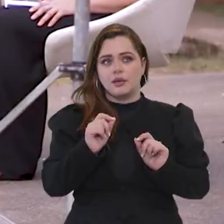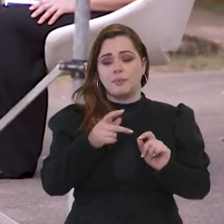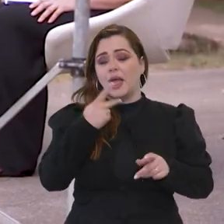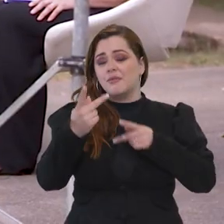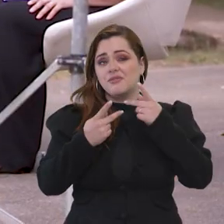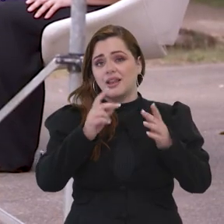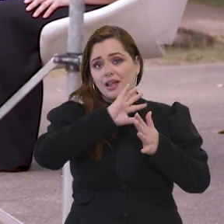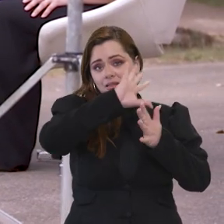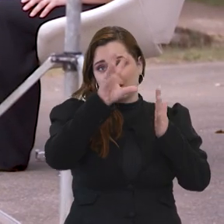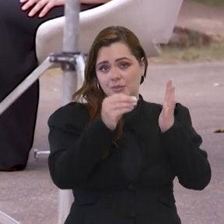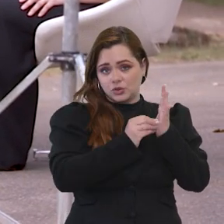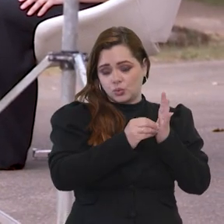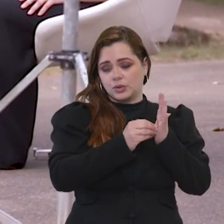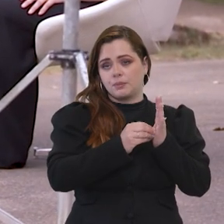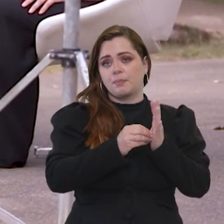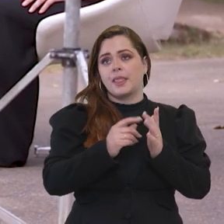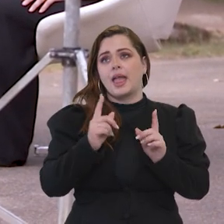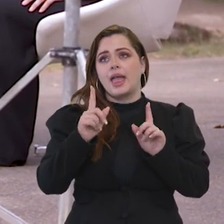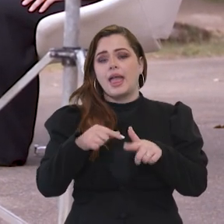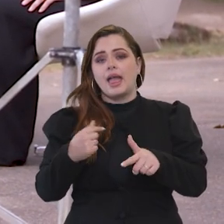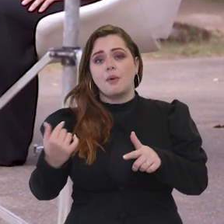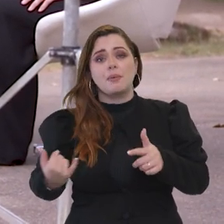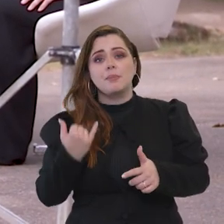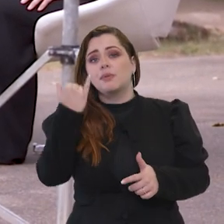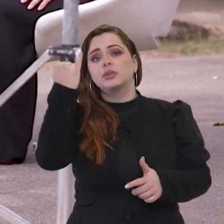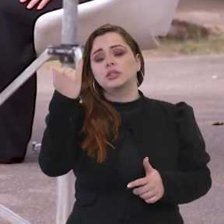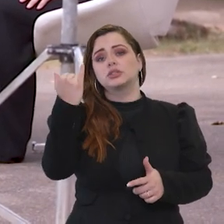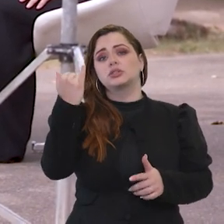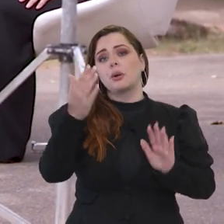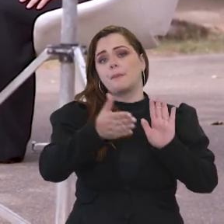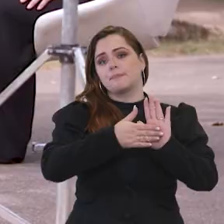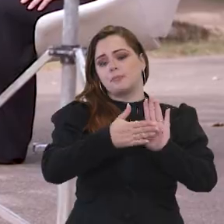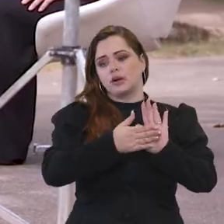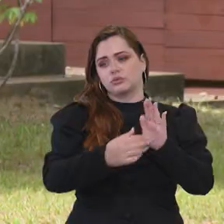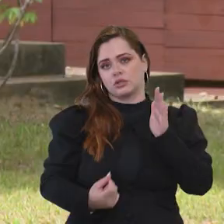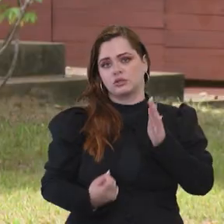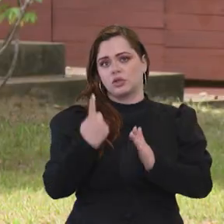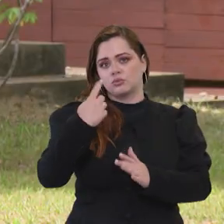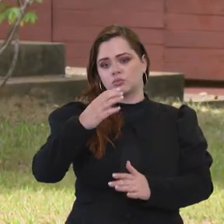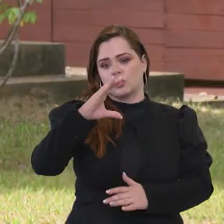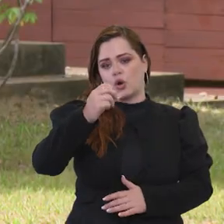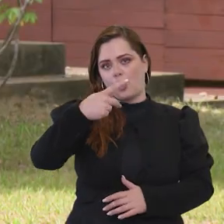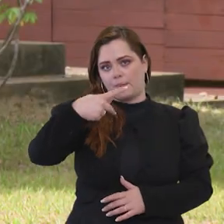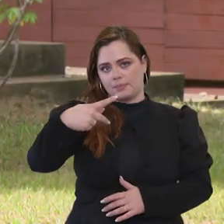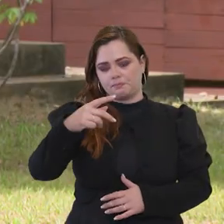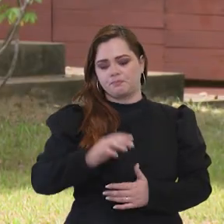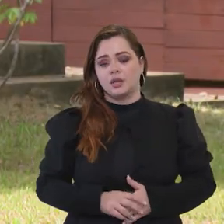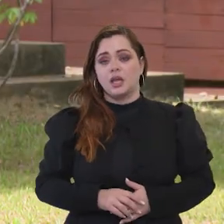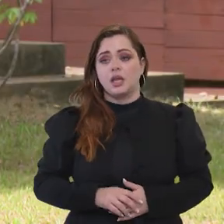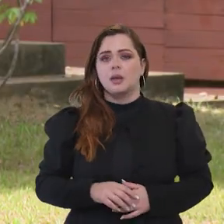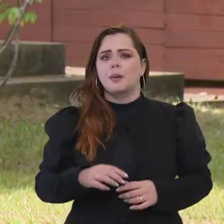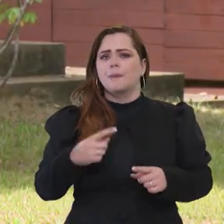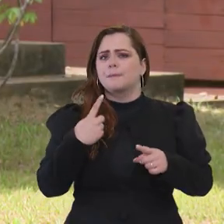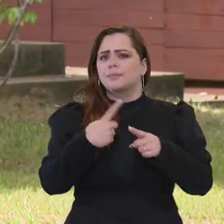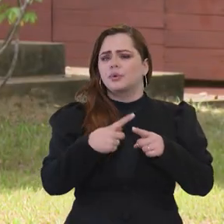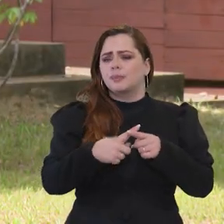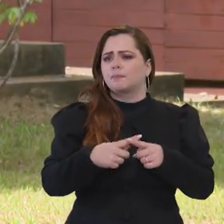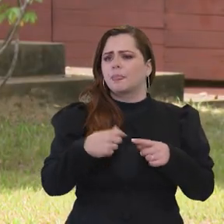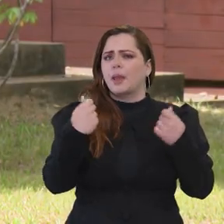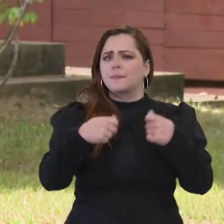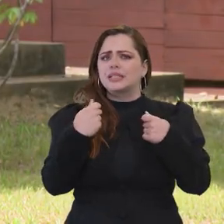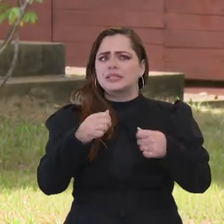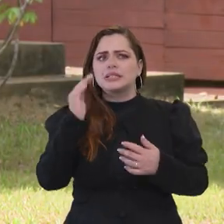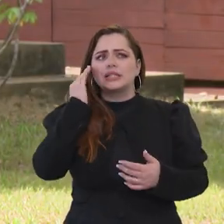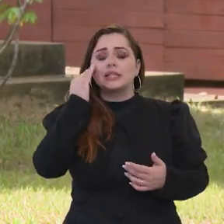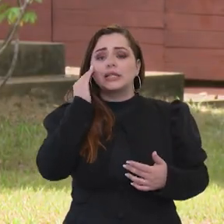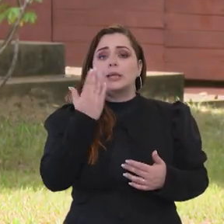Amazônia, e a Amazônia não tem sido a principal pauta das últimas COPES, para que, de fato, o mundo possa entender o que